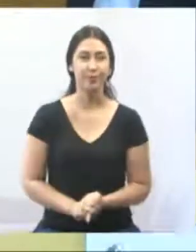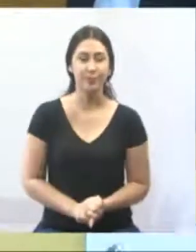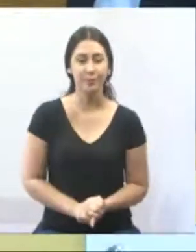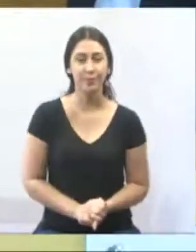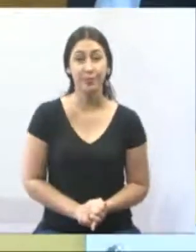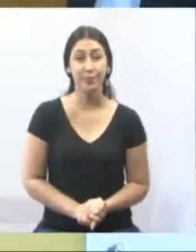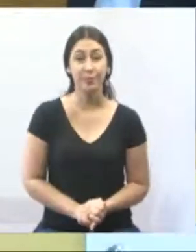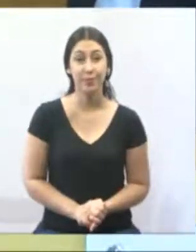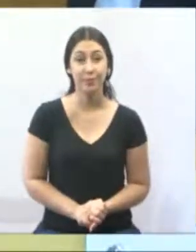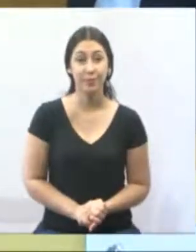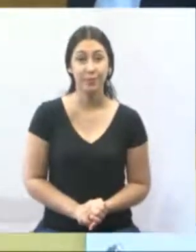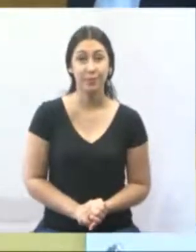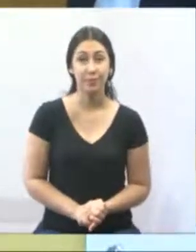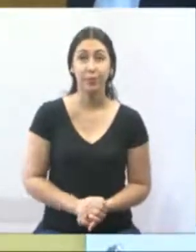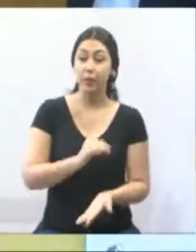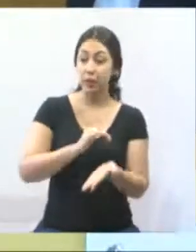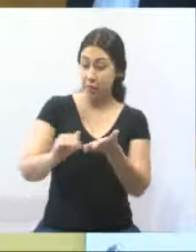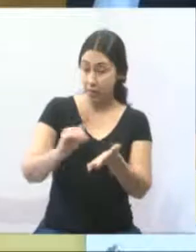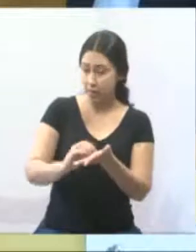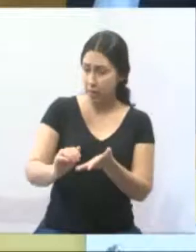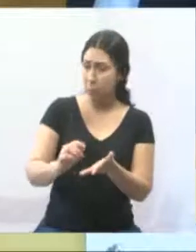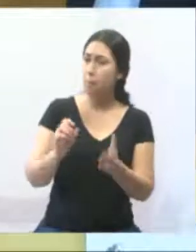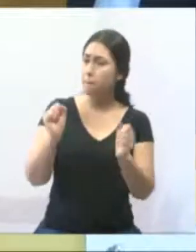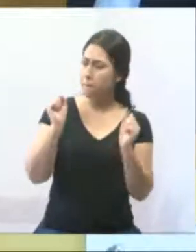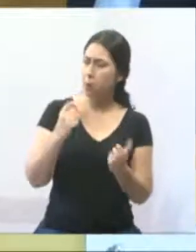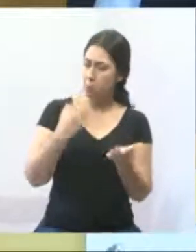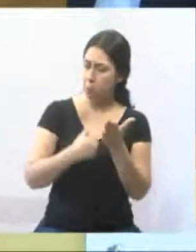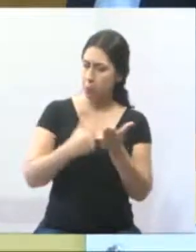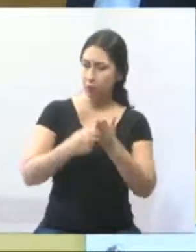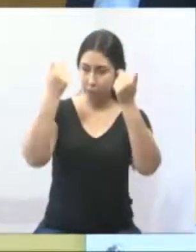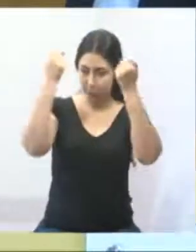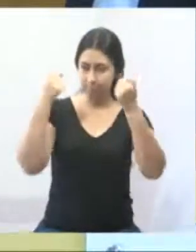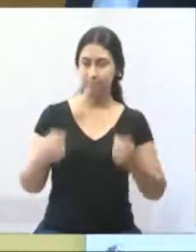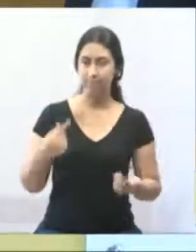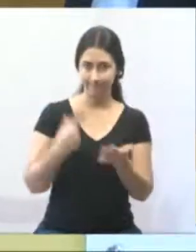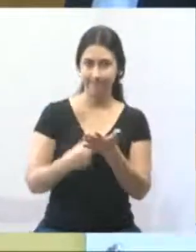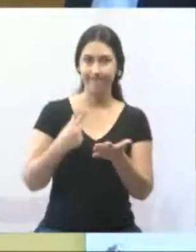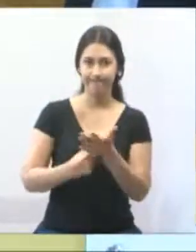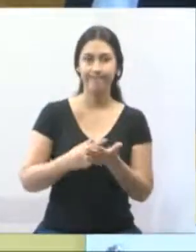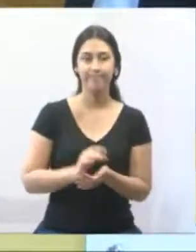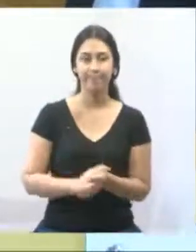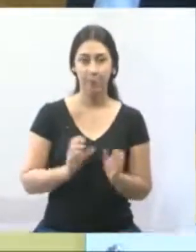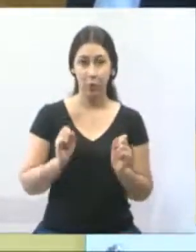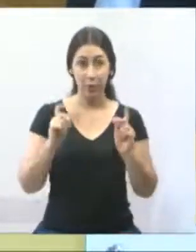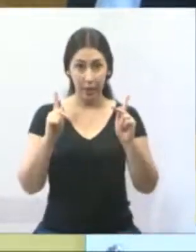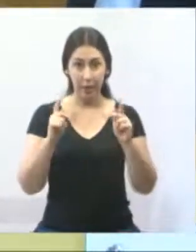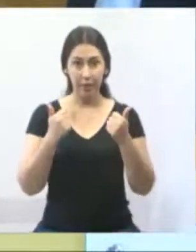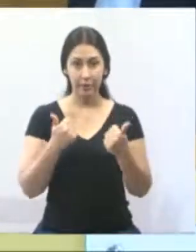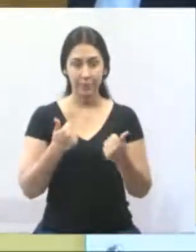E vocês, secretários, sabem que pode contar com esse vereador aqui. Tá bom?